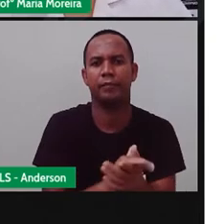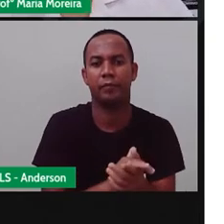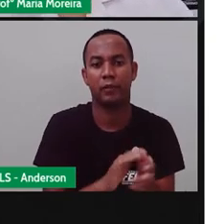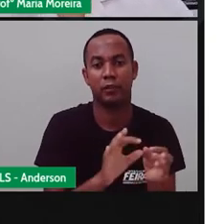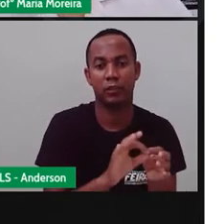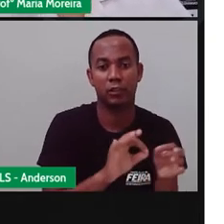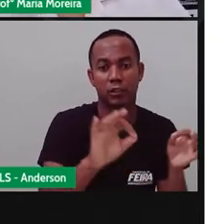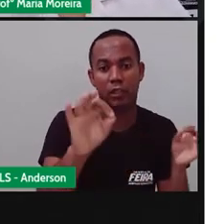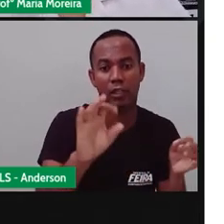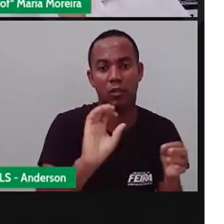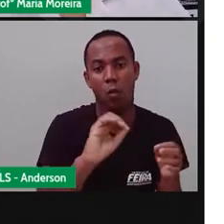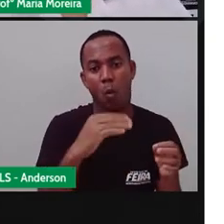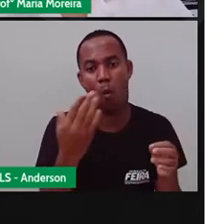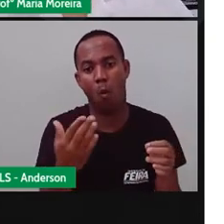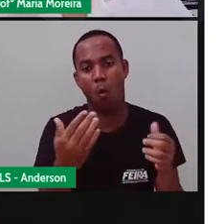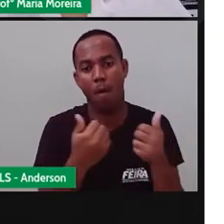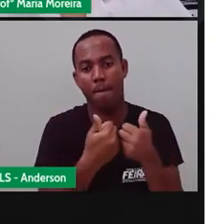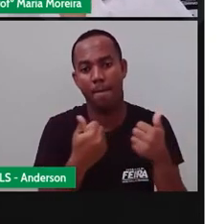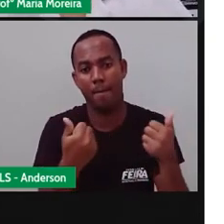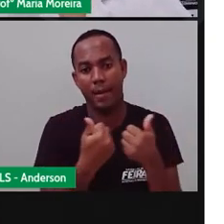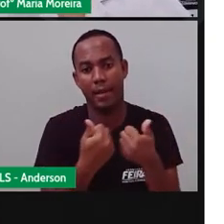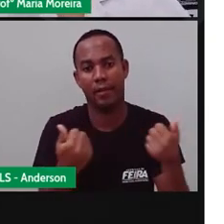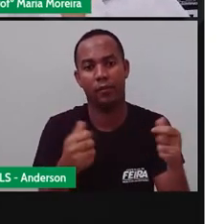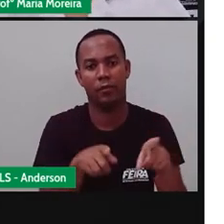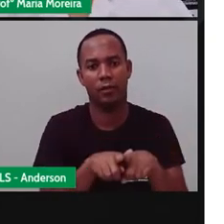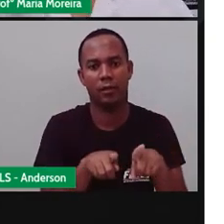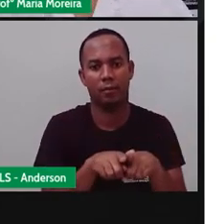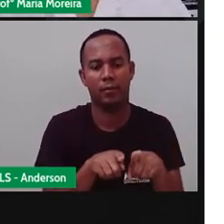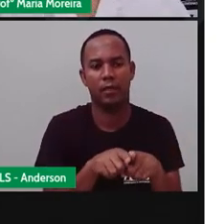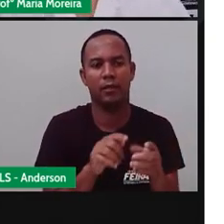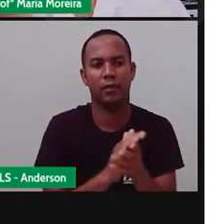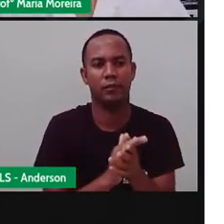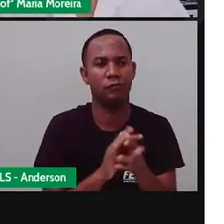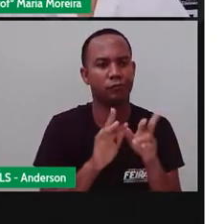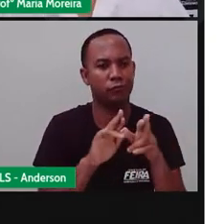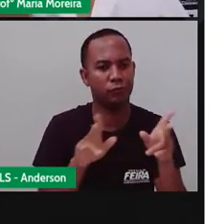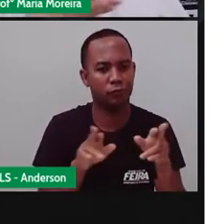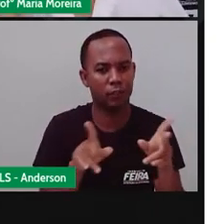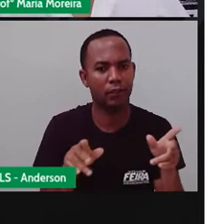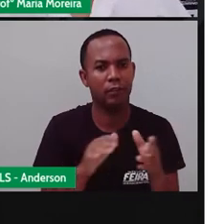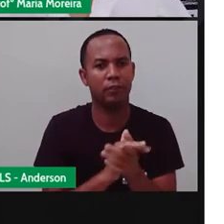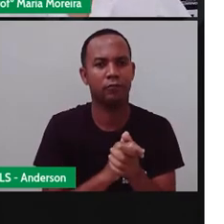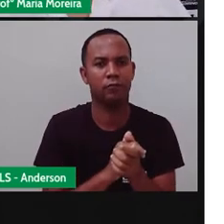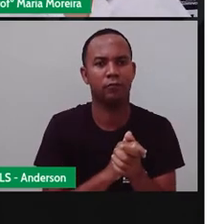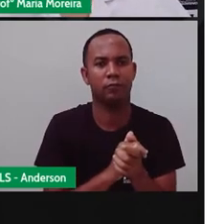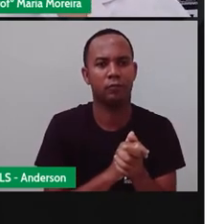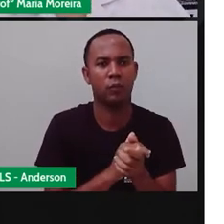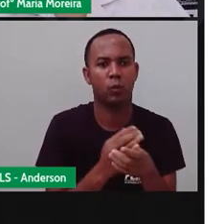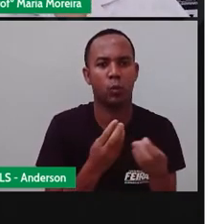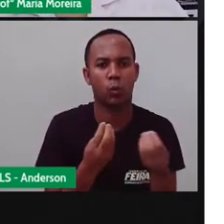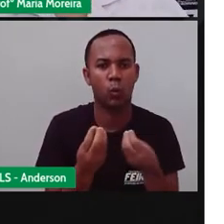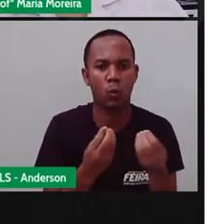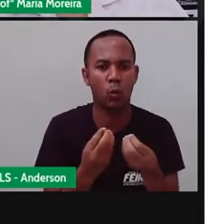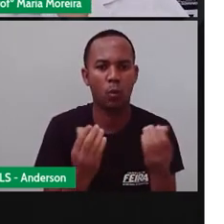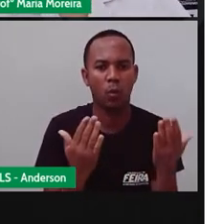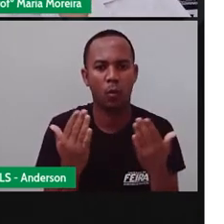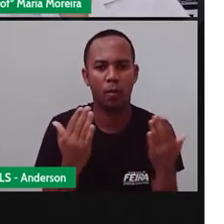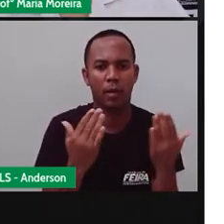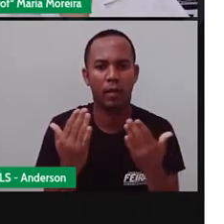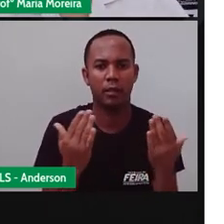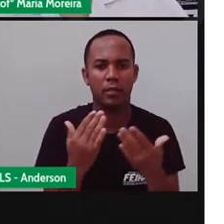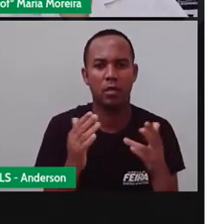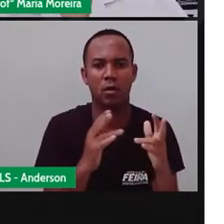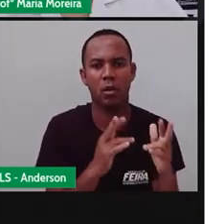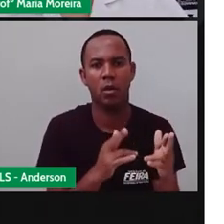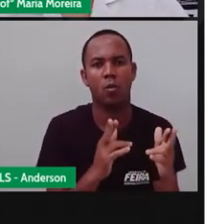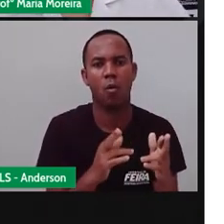cidade, elas terão o quê? Uma característica um pouco diferente, mas, no entanto, seriam o quê? Semelhantes, tá? O que